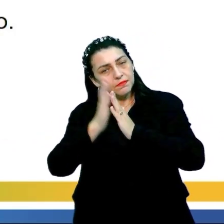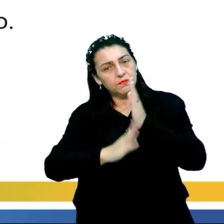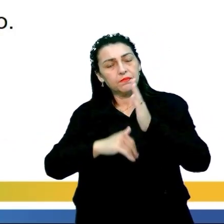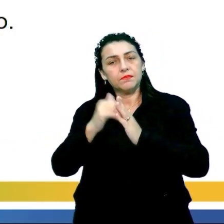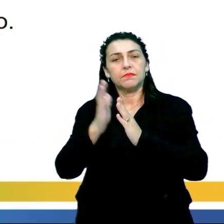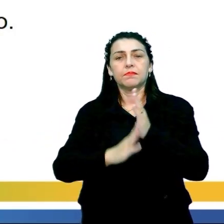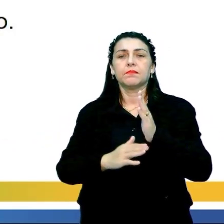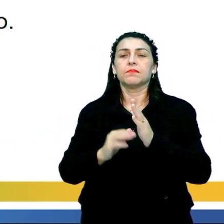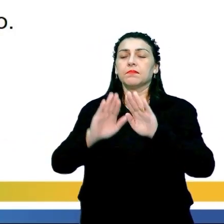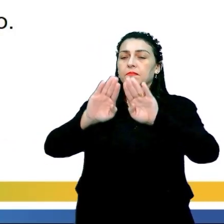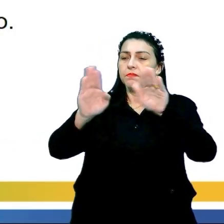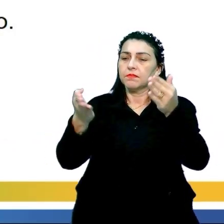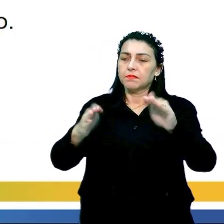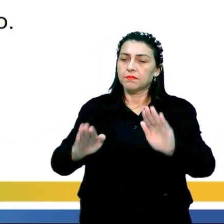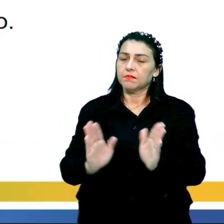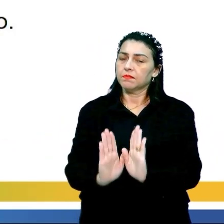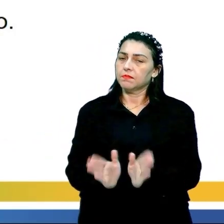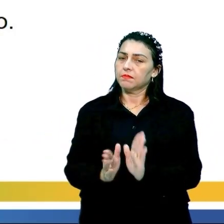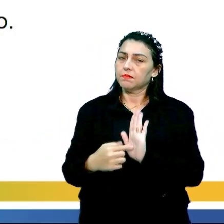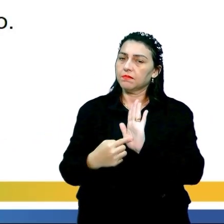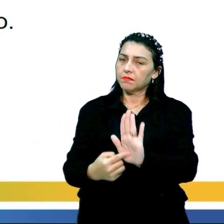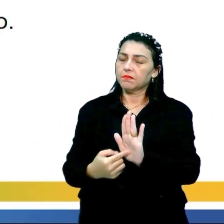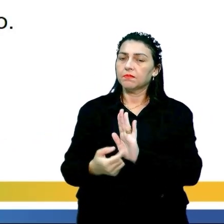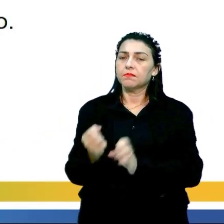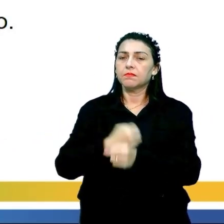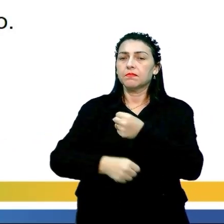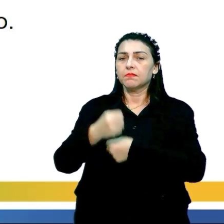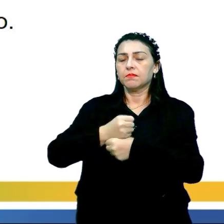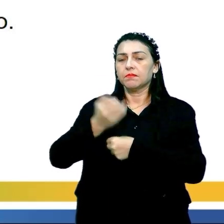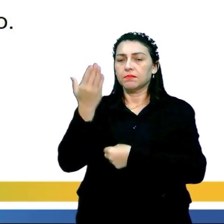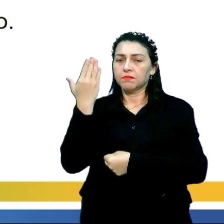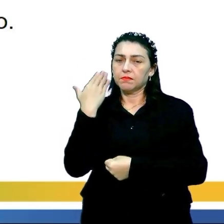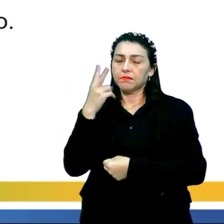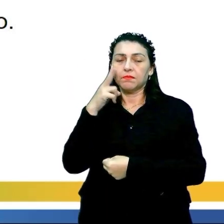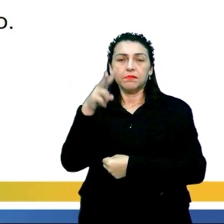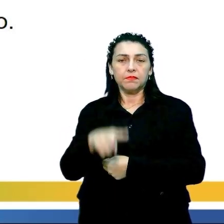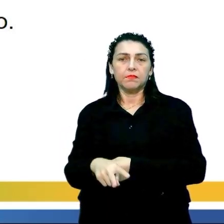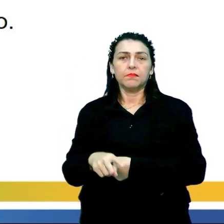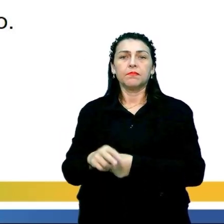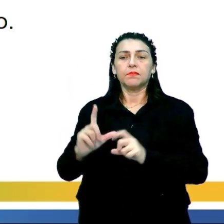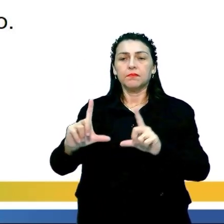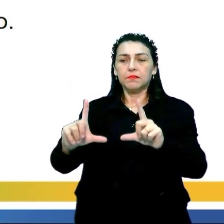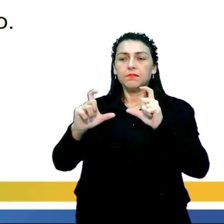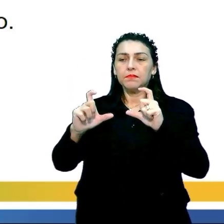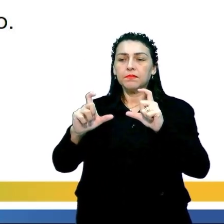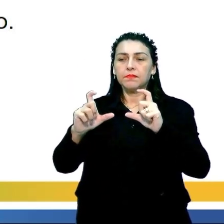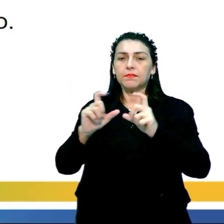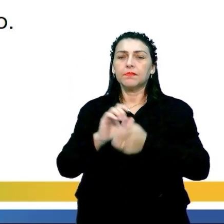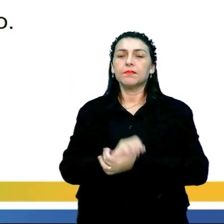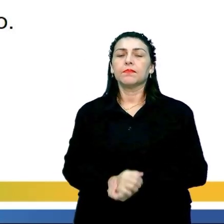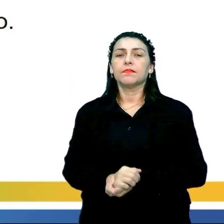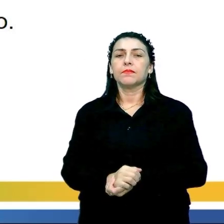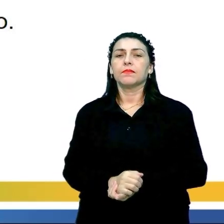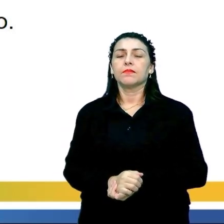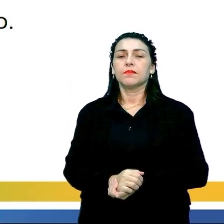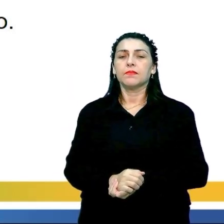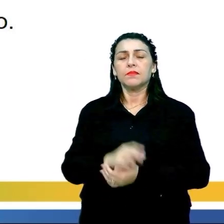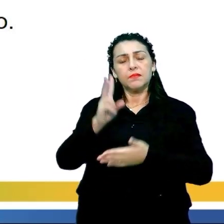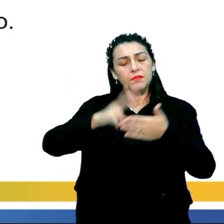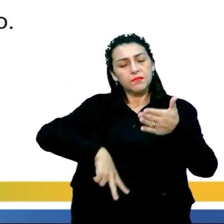até aparecer uma escultura, como já apareceu em anos anteriores. Então vamos lá? Tira um print da tela, dá uma